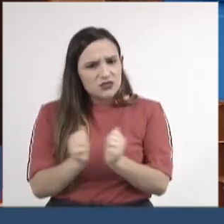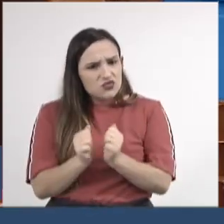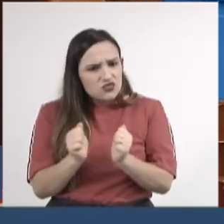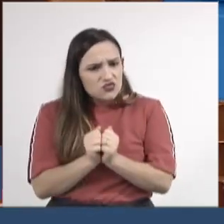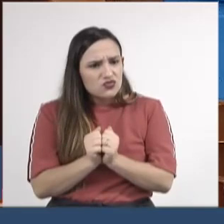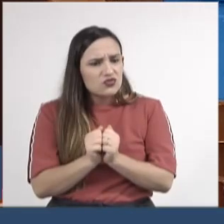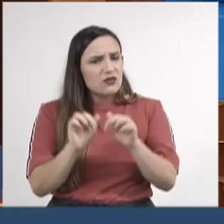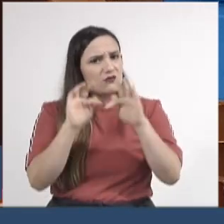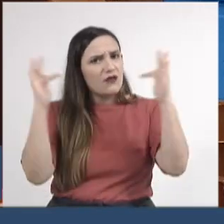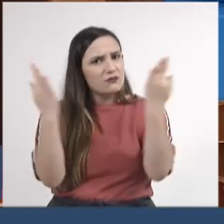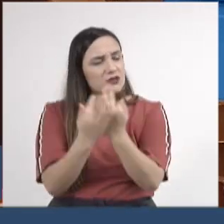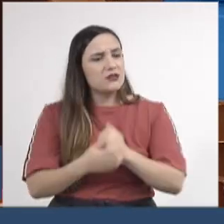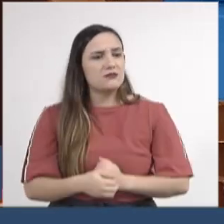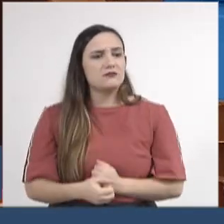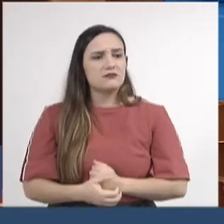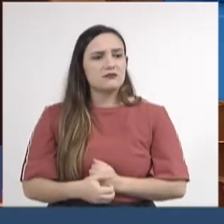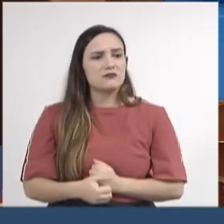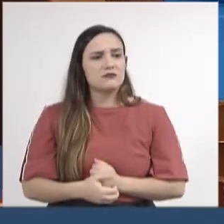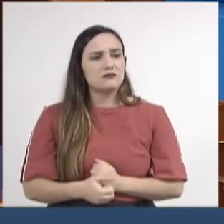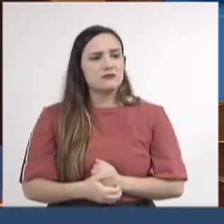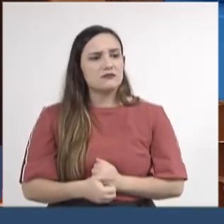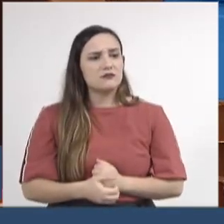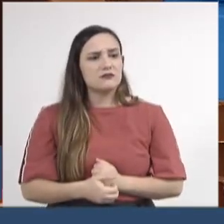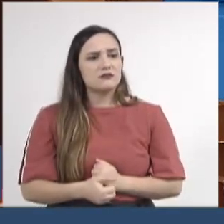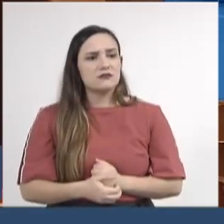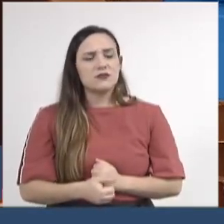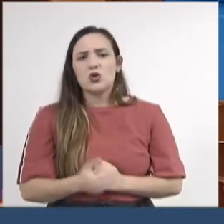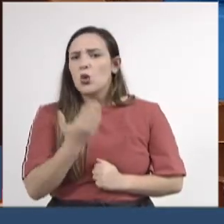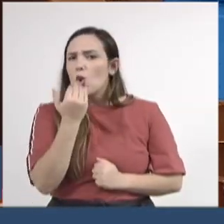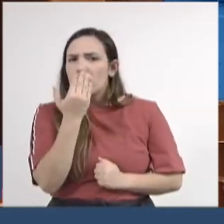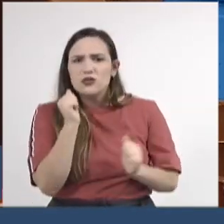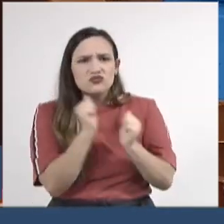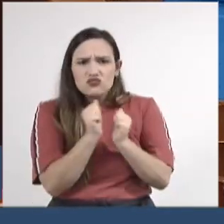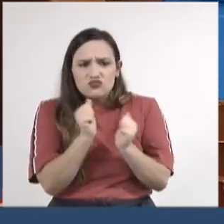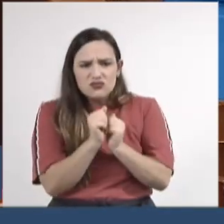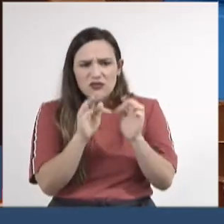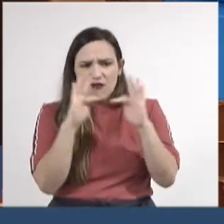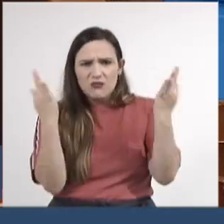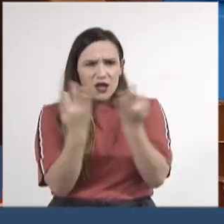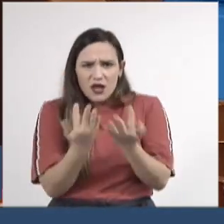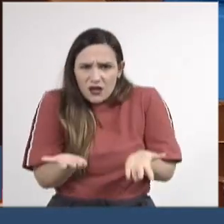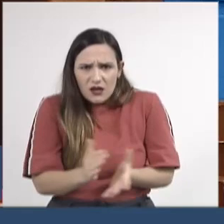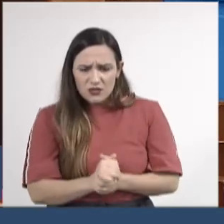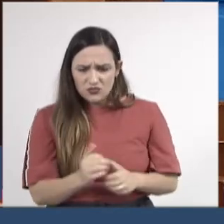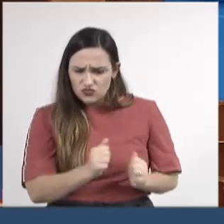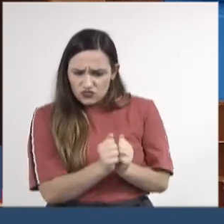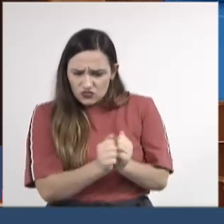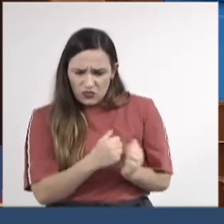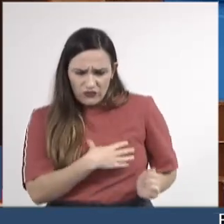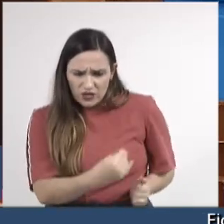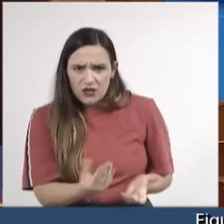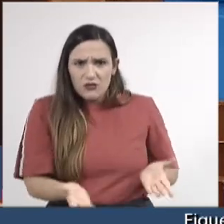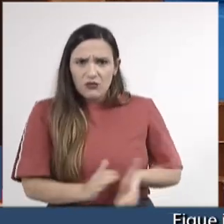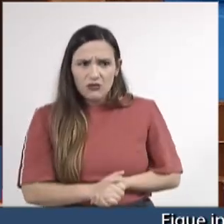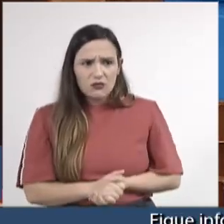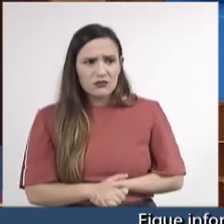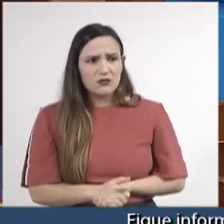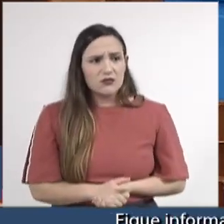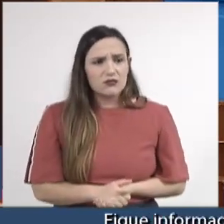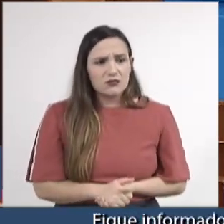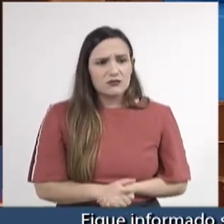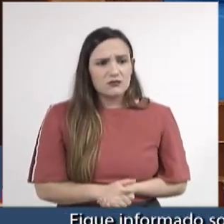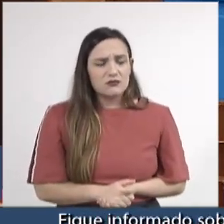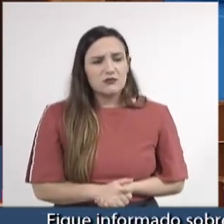nossa família e almoçar, lanchar junto com a nossa família para os nossos filhos serem